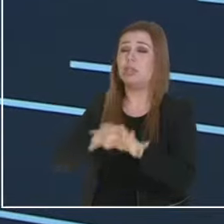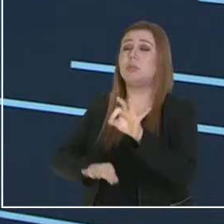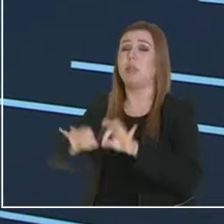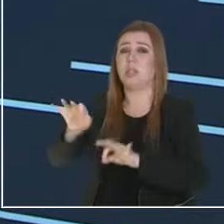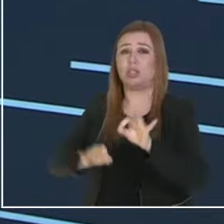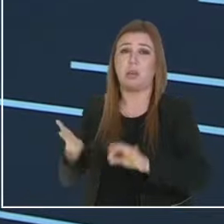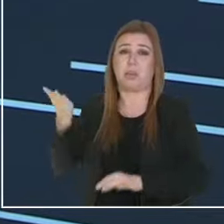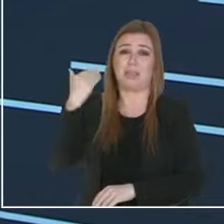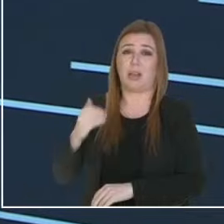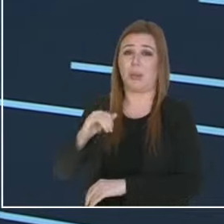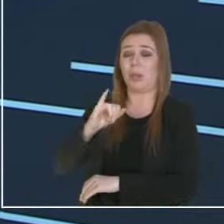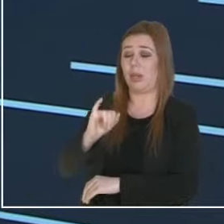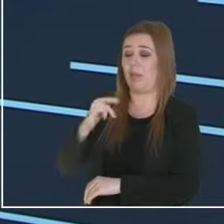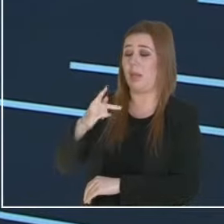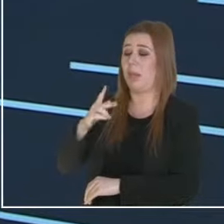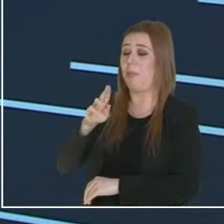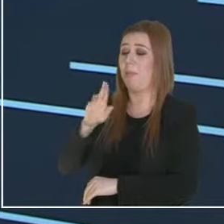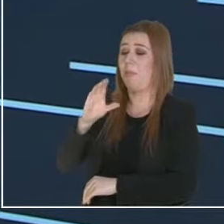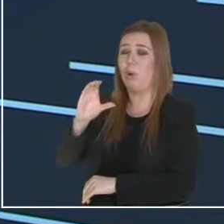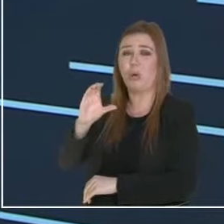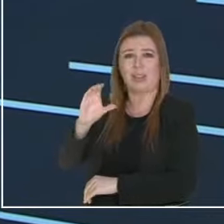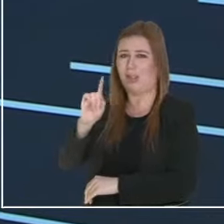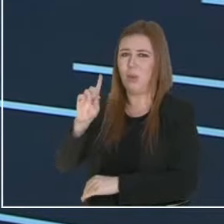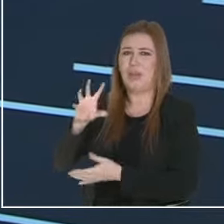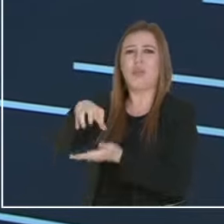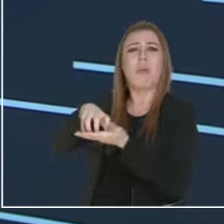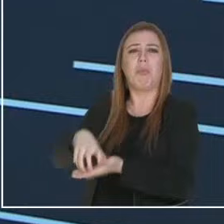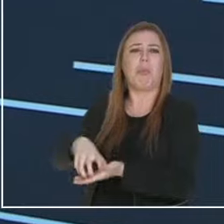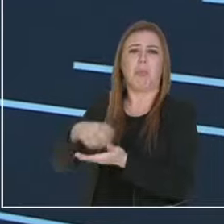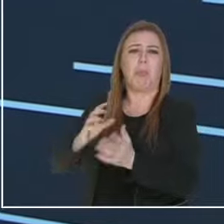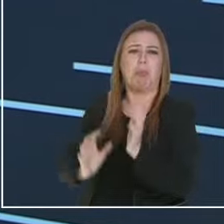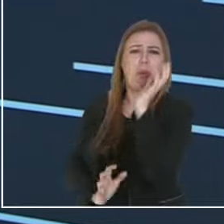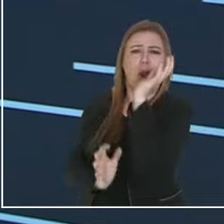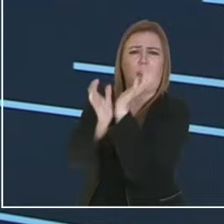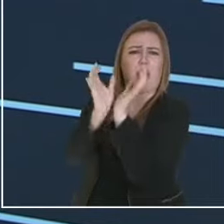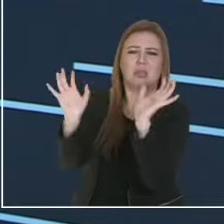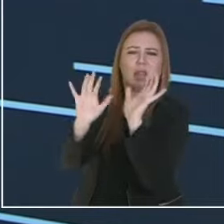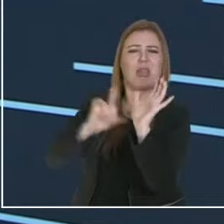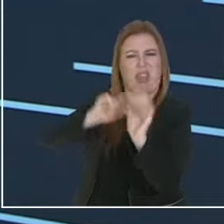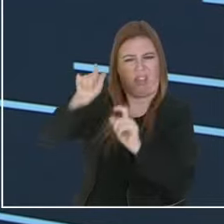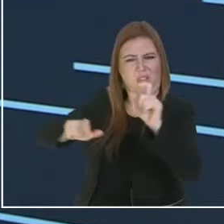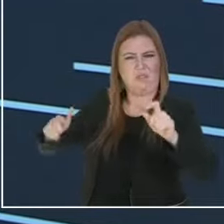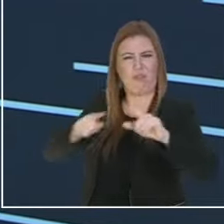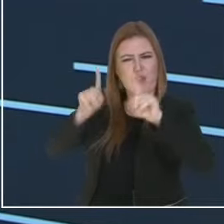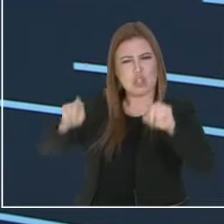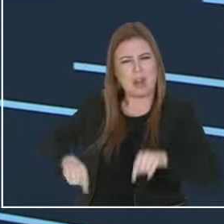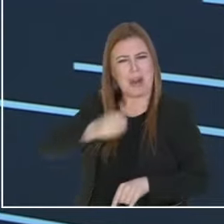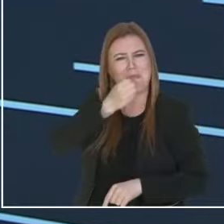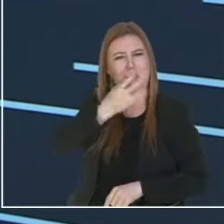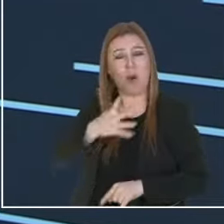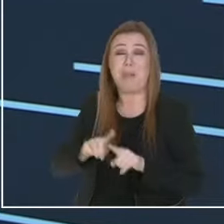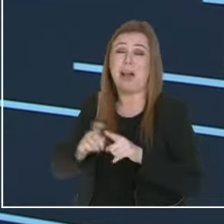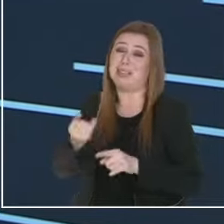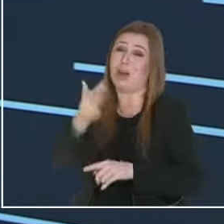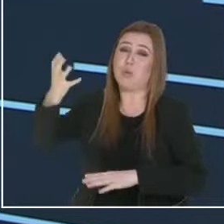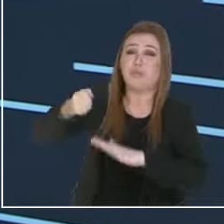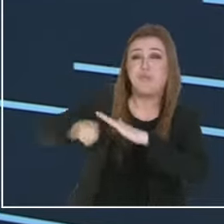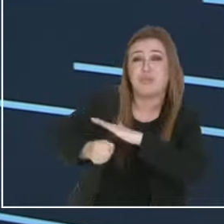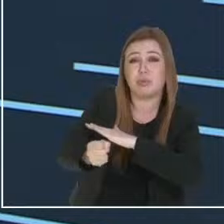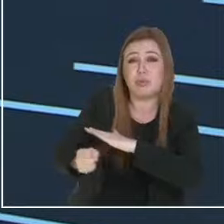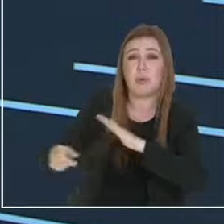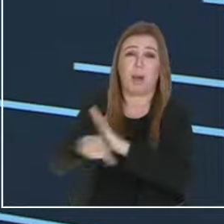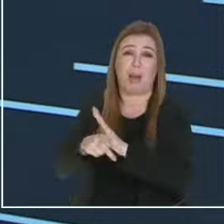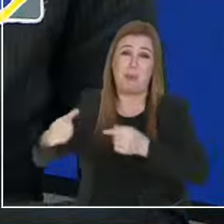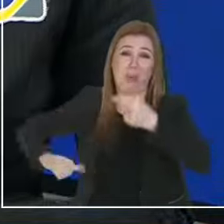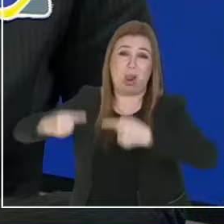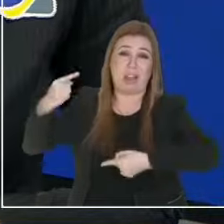funcionava. Não era um mero órgão burocrático ali. Tem funcionários muito bons, mas tem muitos ali que estão por cargo político, por apadrinhamento